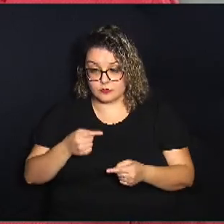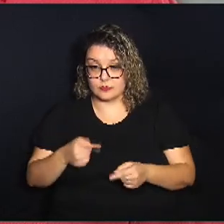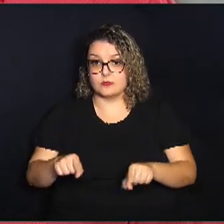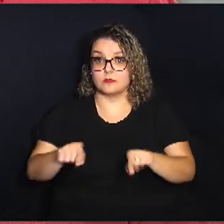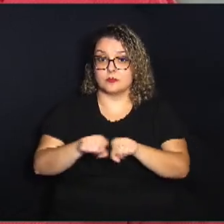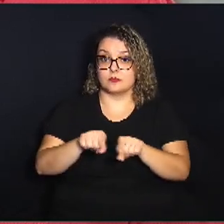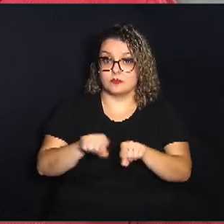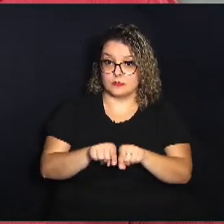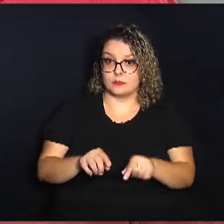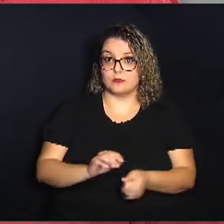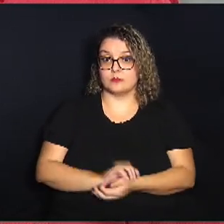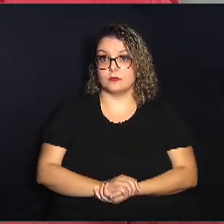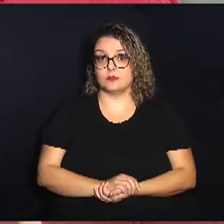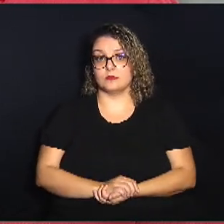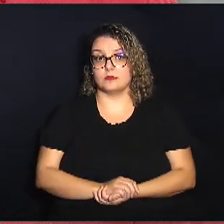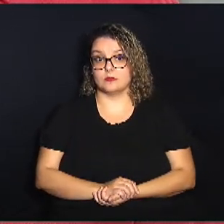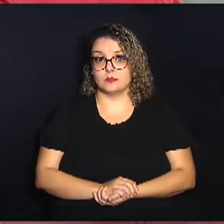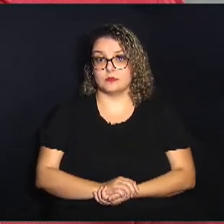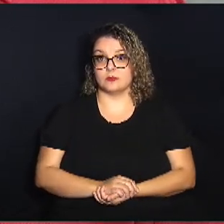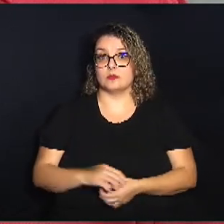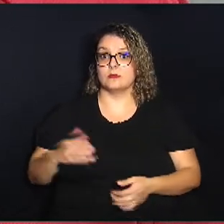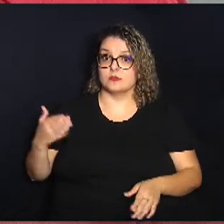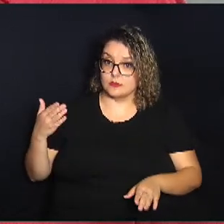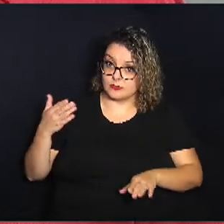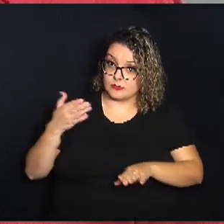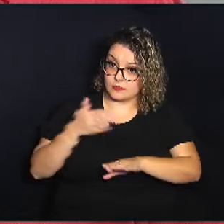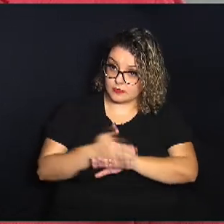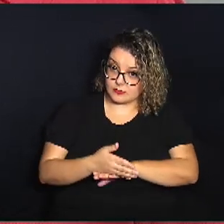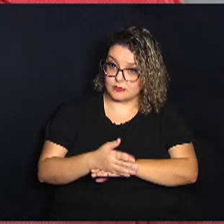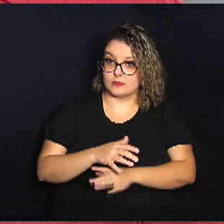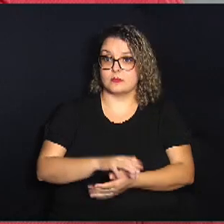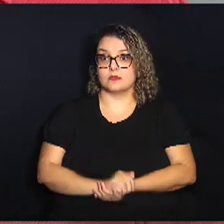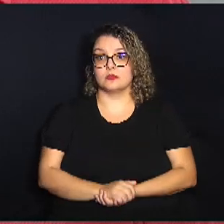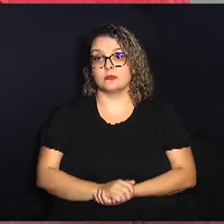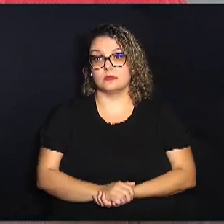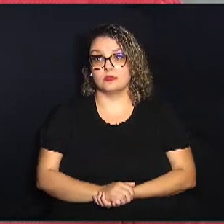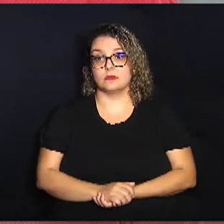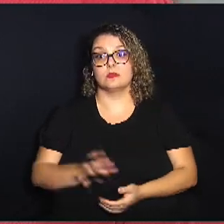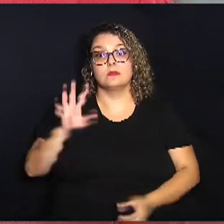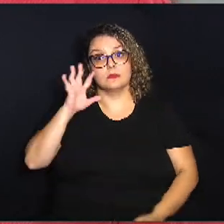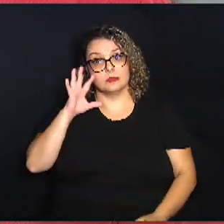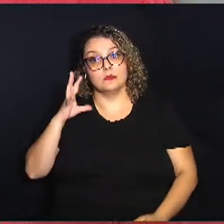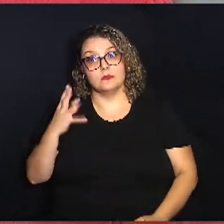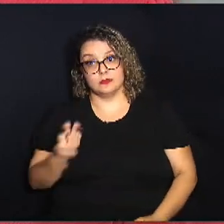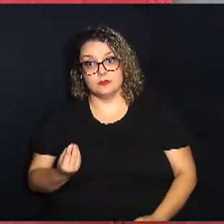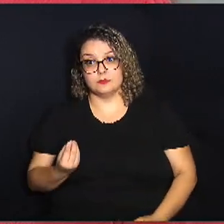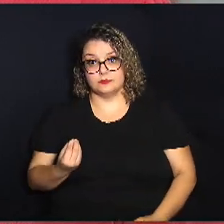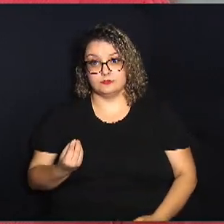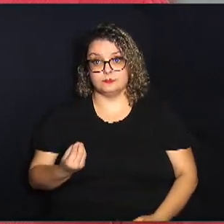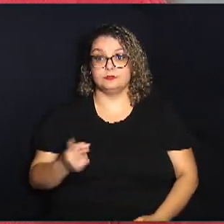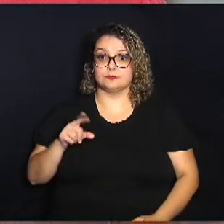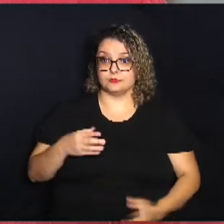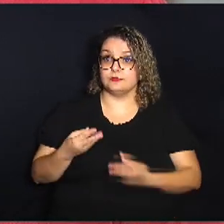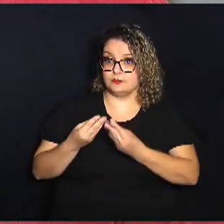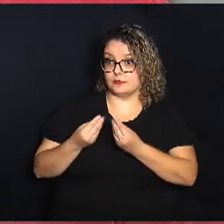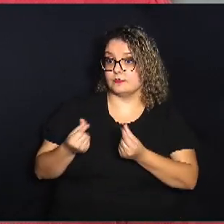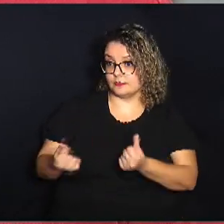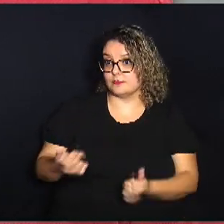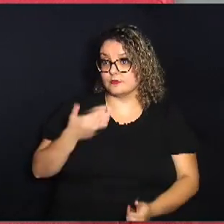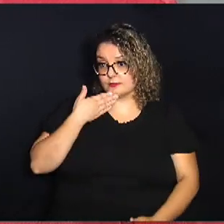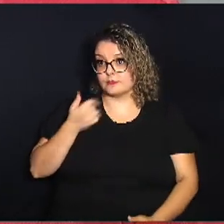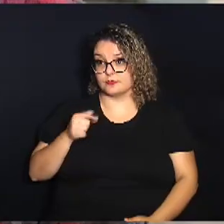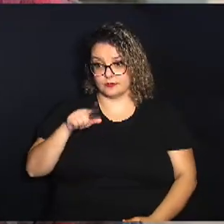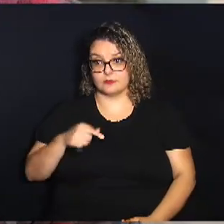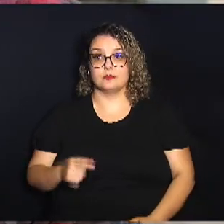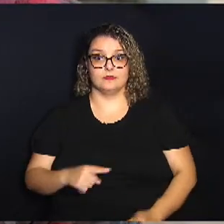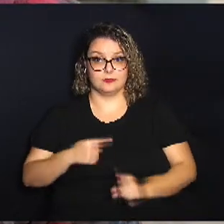essa participação esse conhecimento acaba sendo aprimorado então isso é